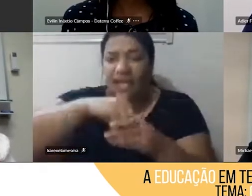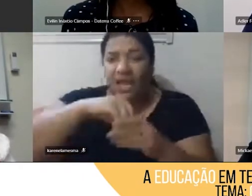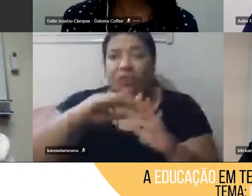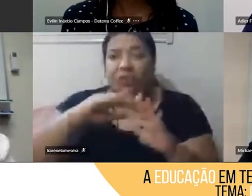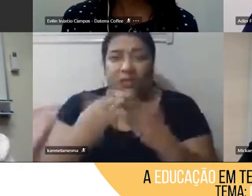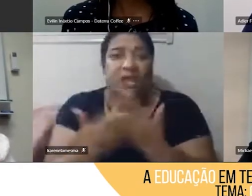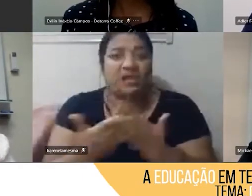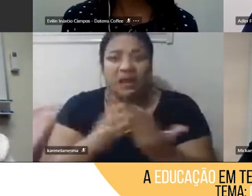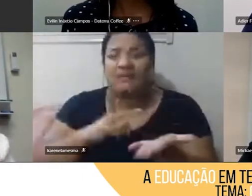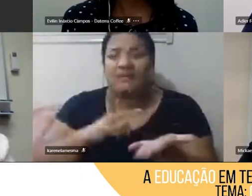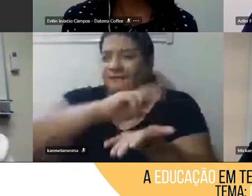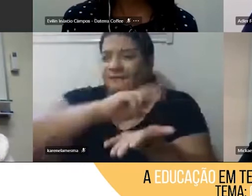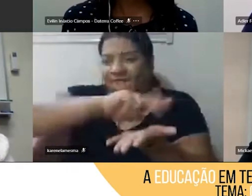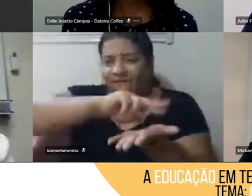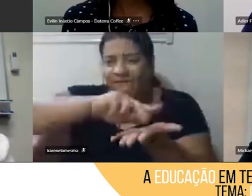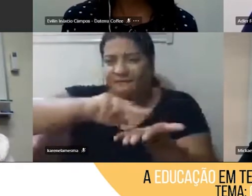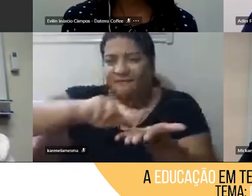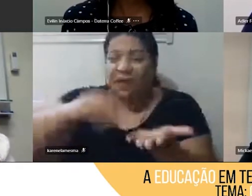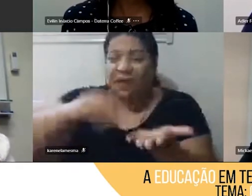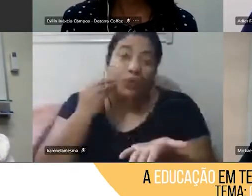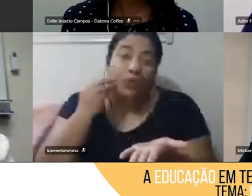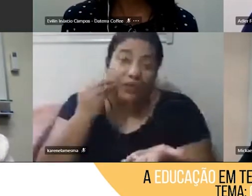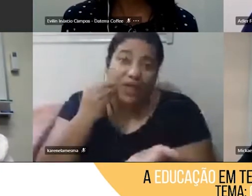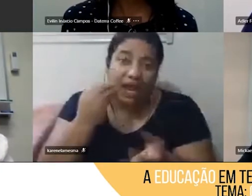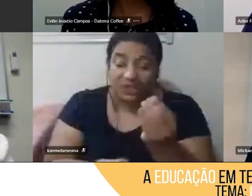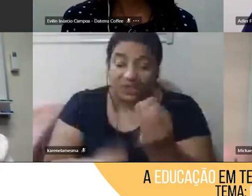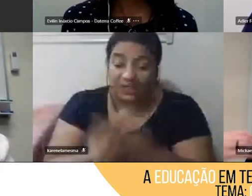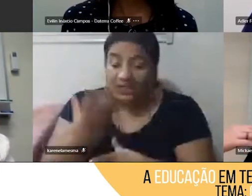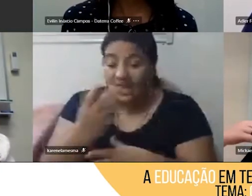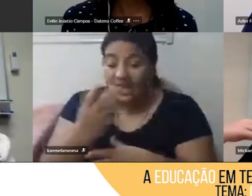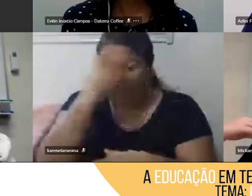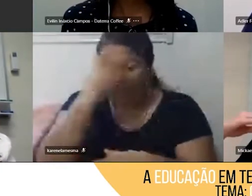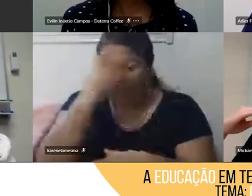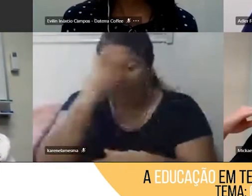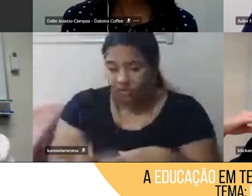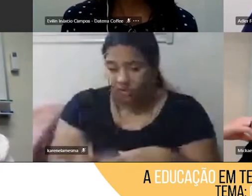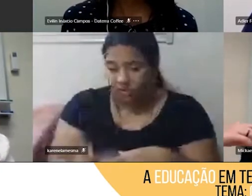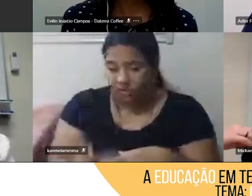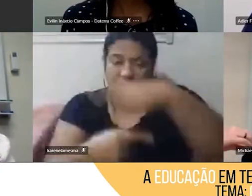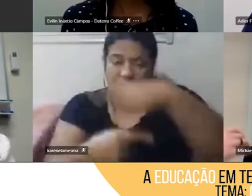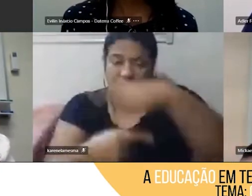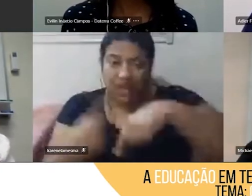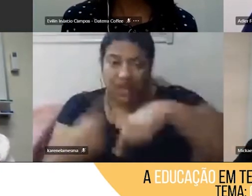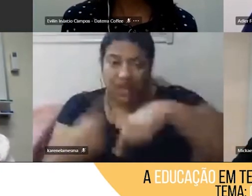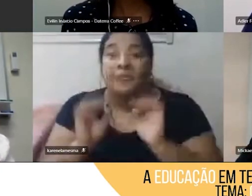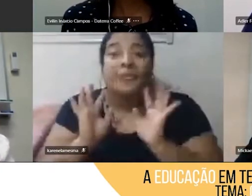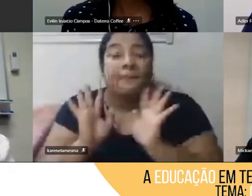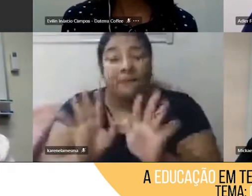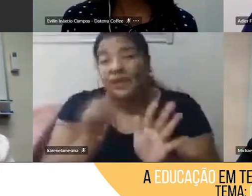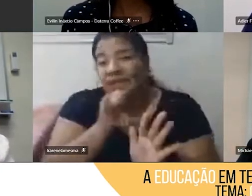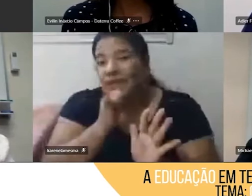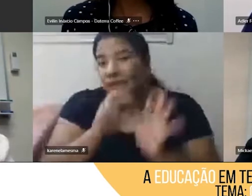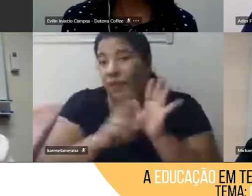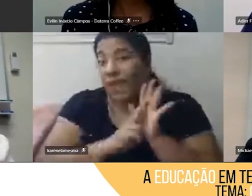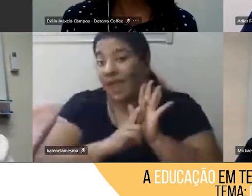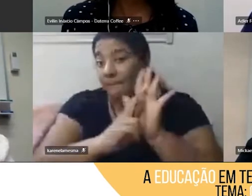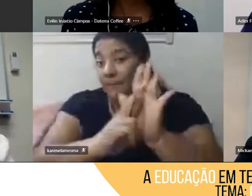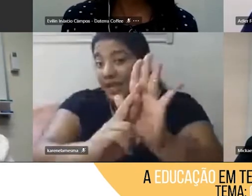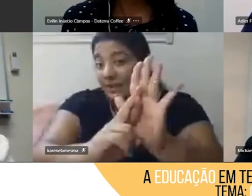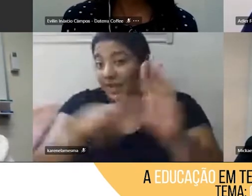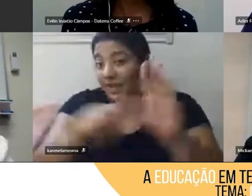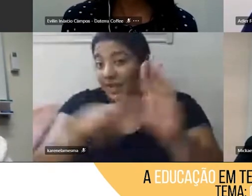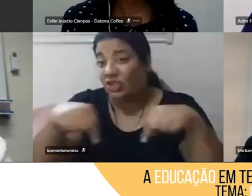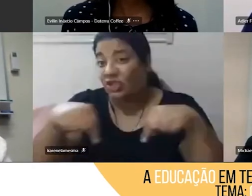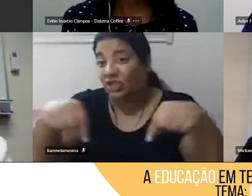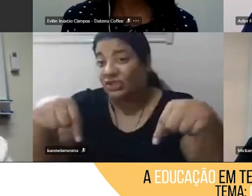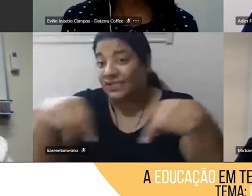ser social, mas mesmo quando eu tenho, por exemplo, uma representação de sala, se eu não olhar para isso como um